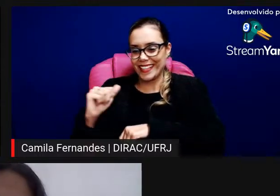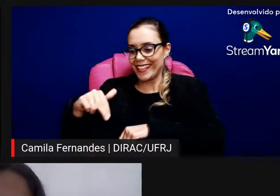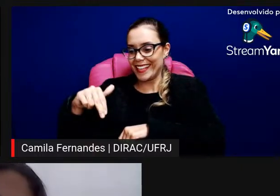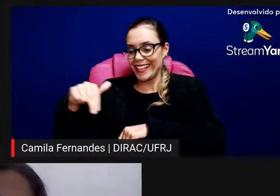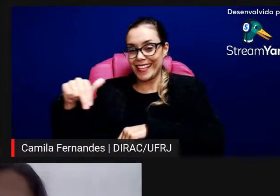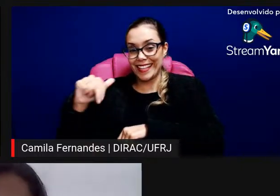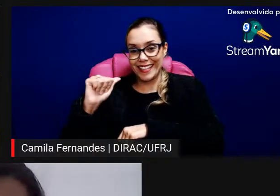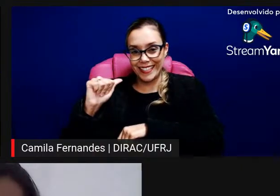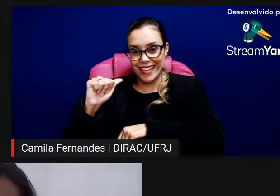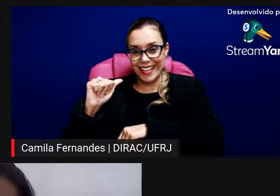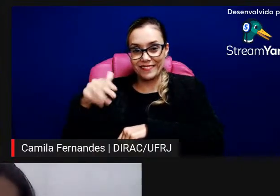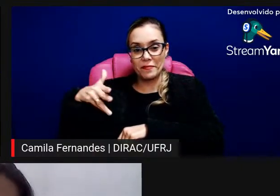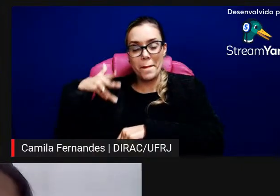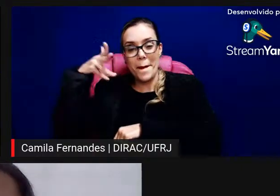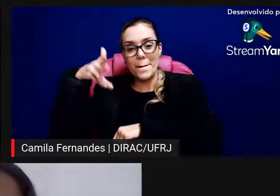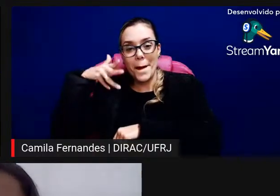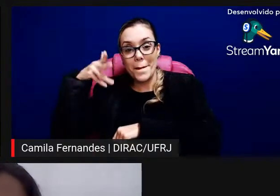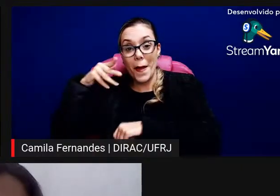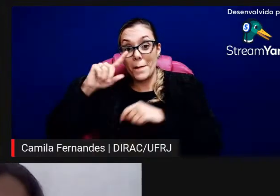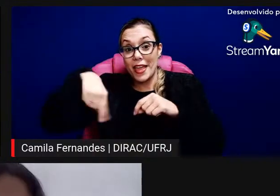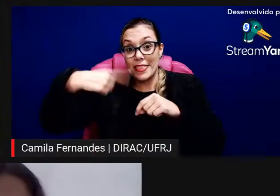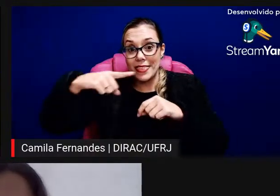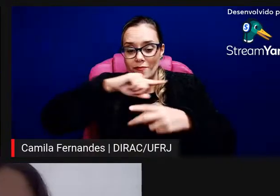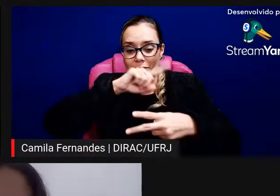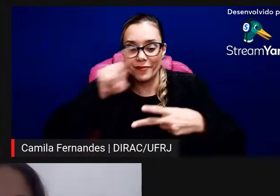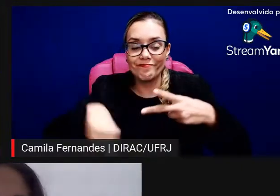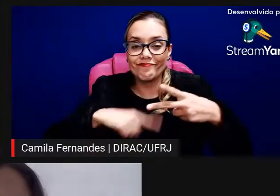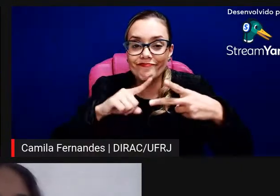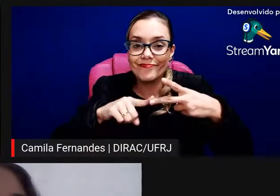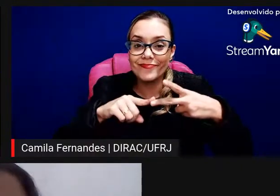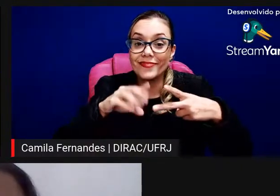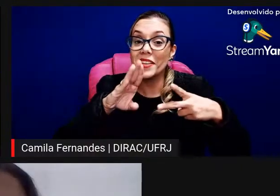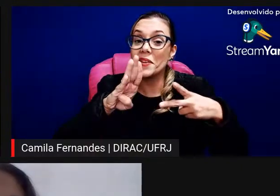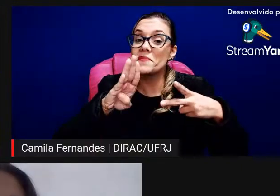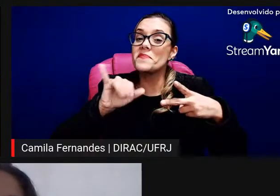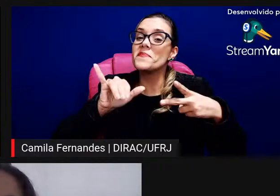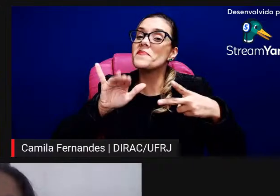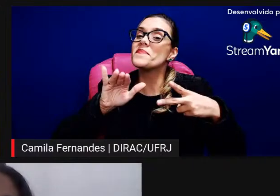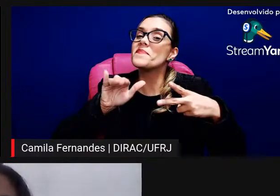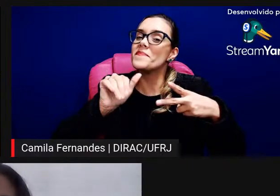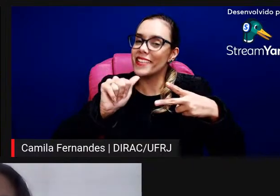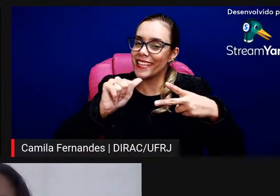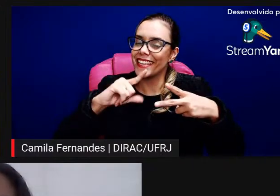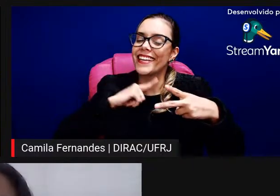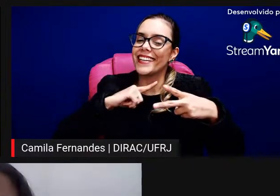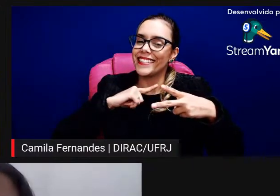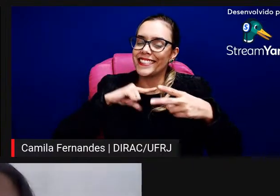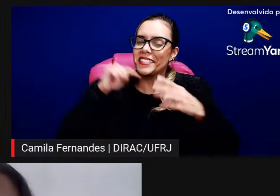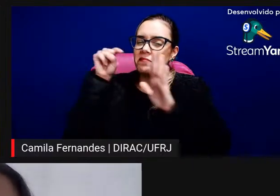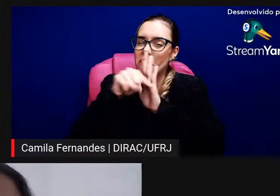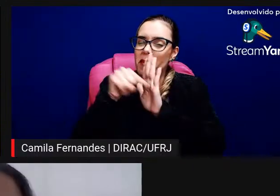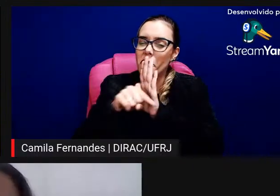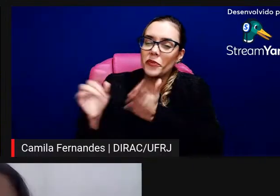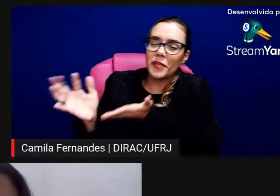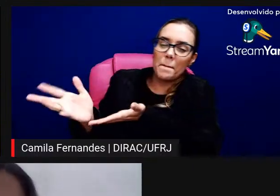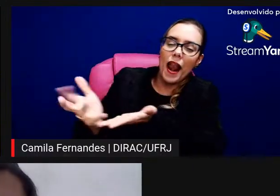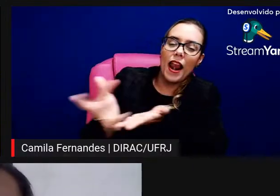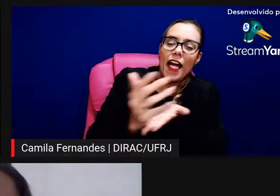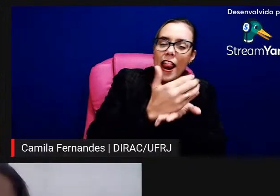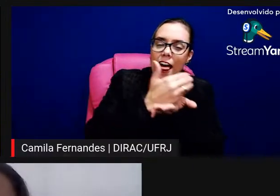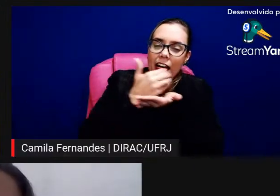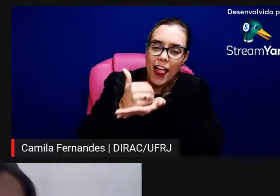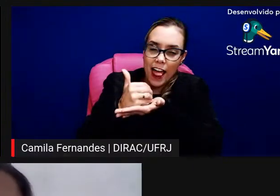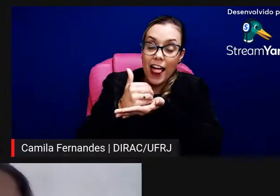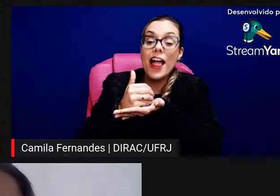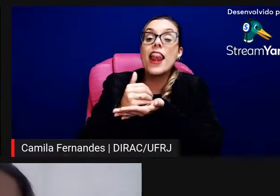a gente inicia a fala da Bia, para a gente depois juntar todas essas relações, todos esses pensamentos e pensar em mais